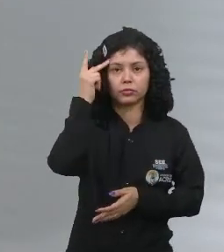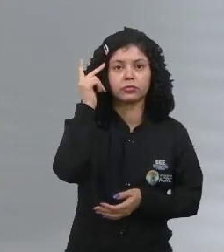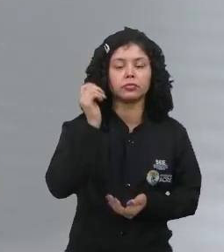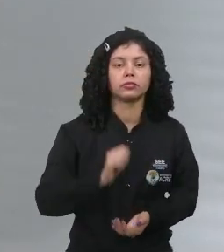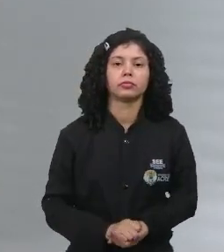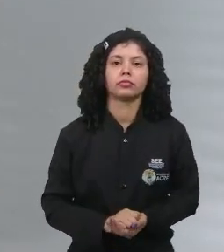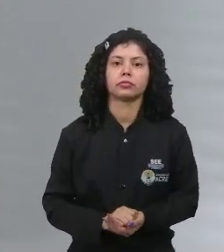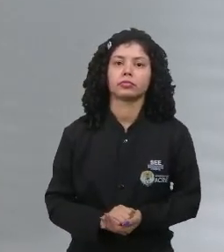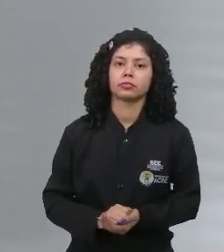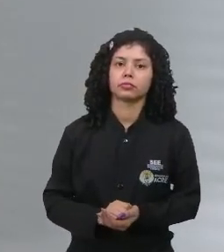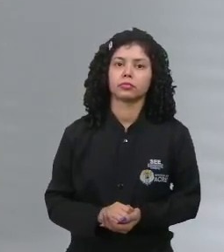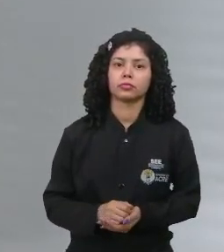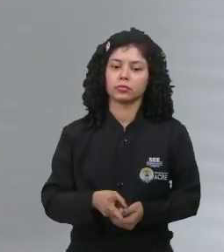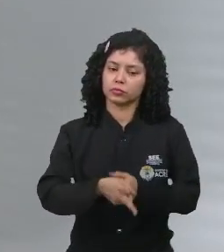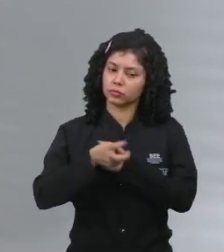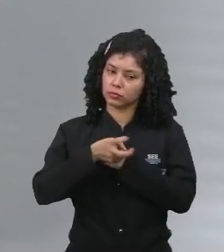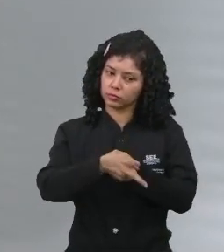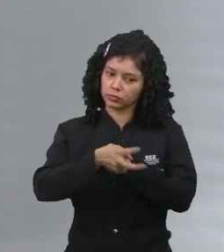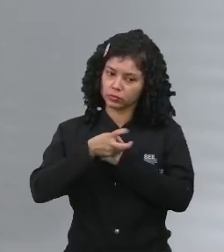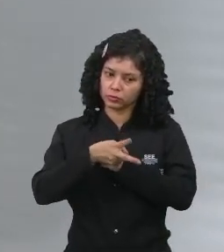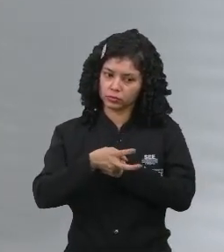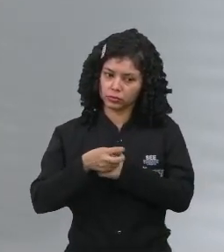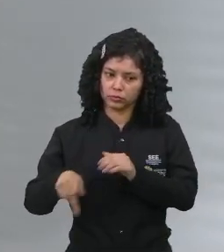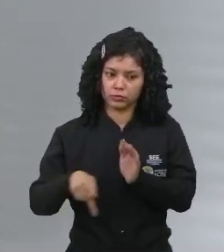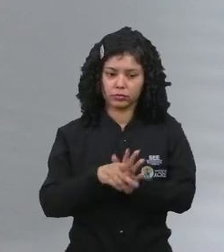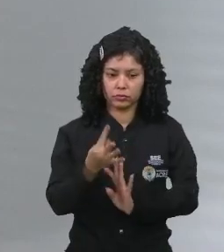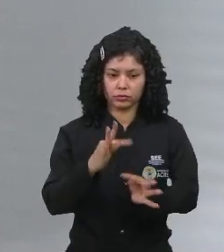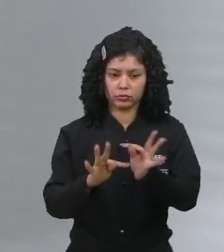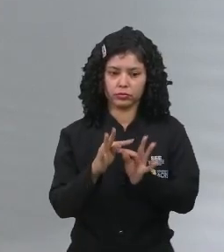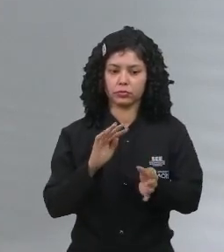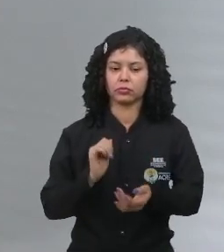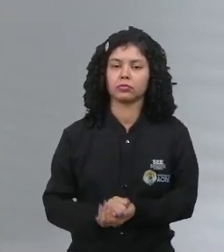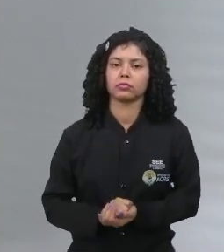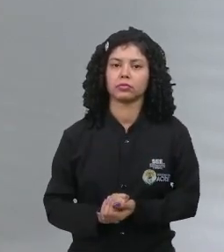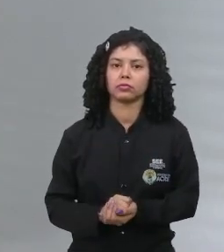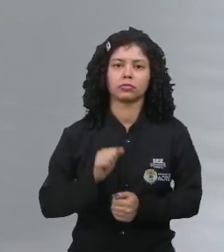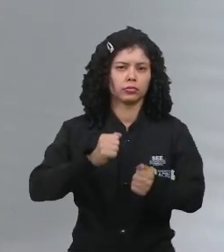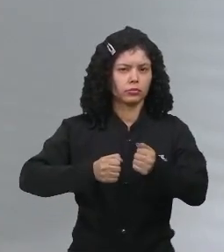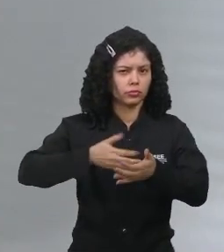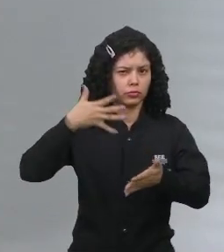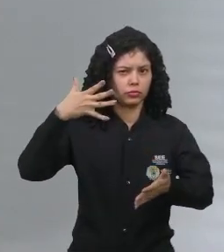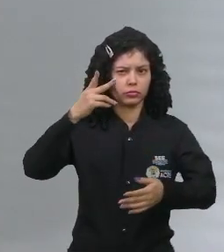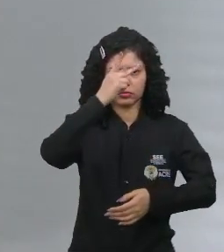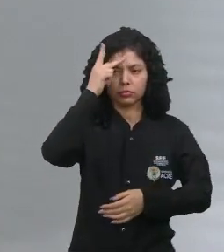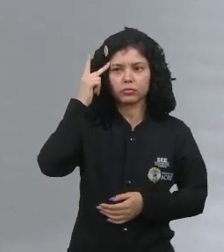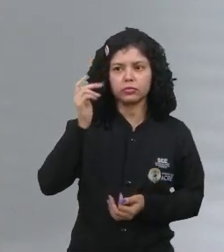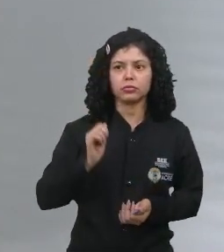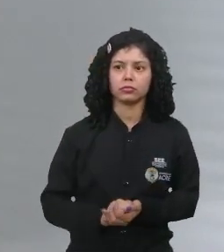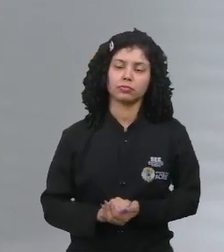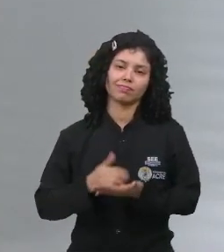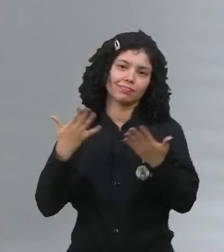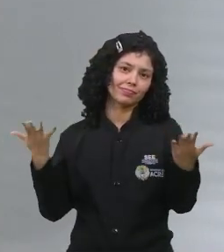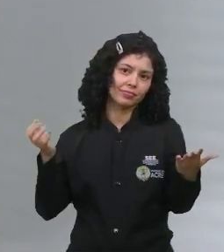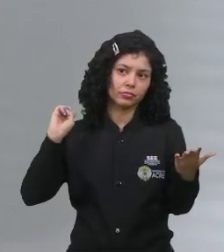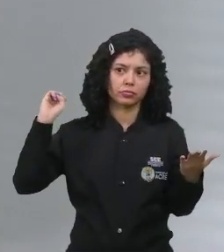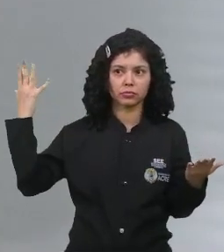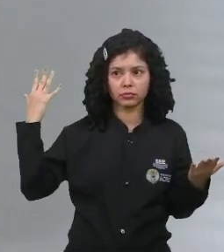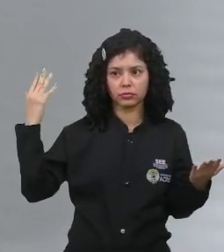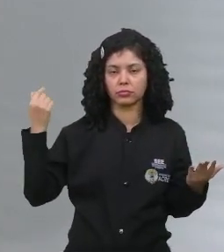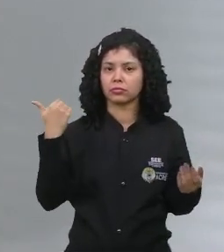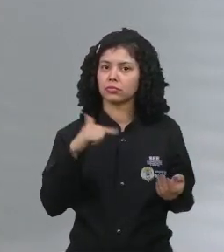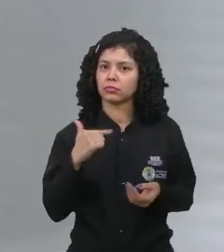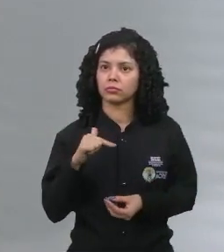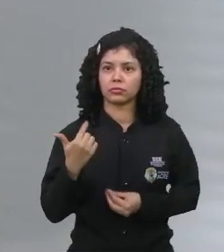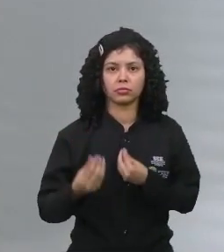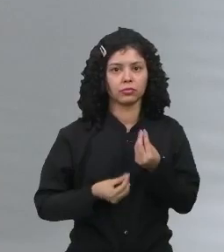consomem, conseguem adquirir essas tecnologias, muitas pessoas, infelizmente, não